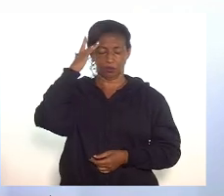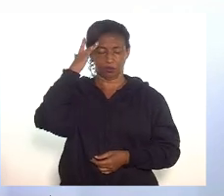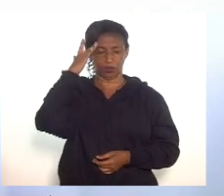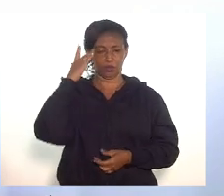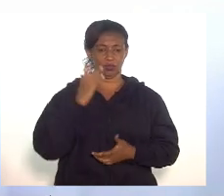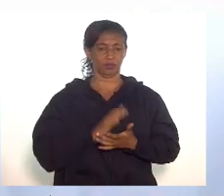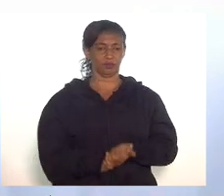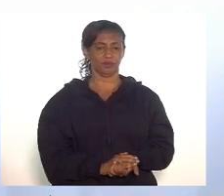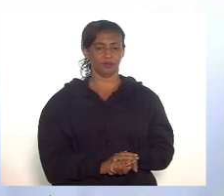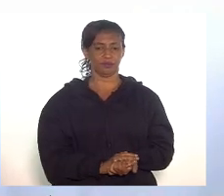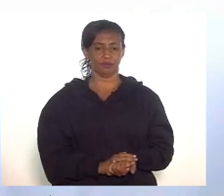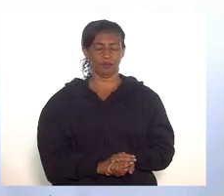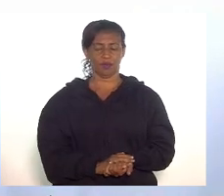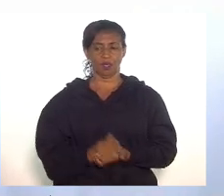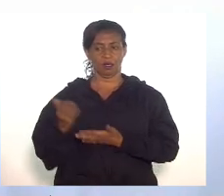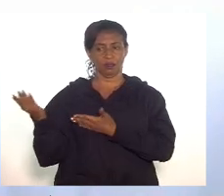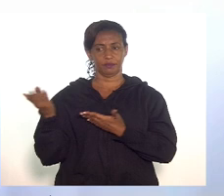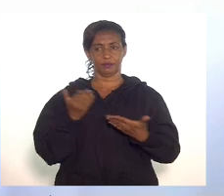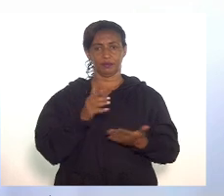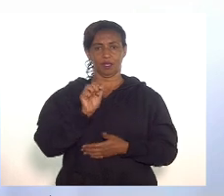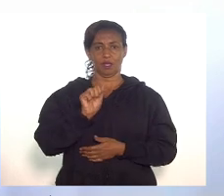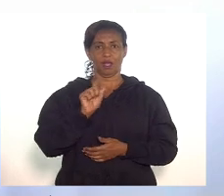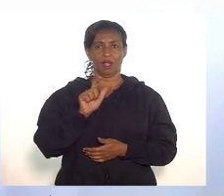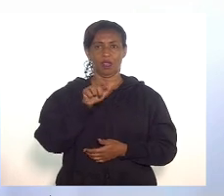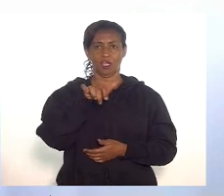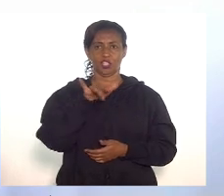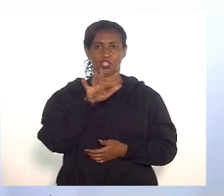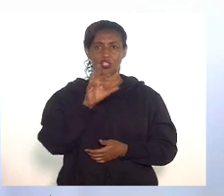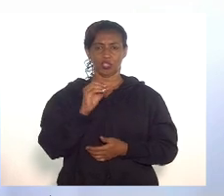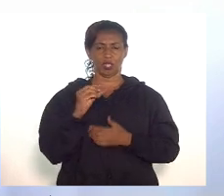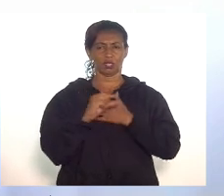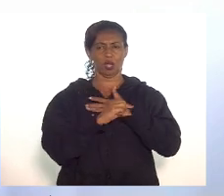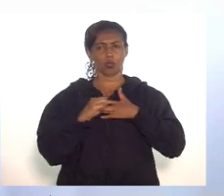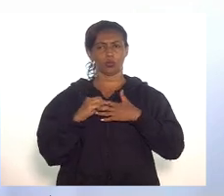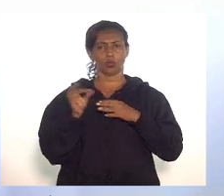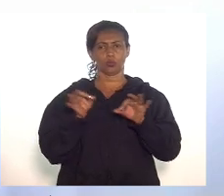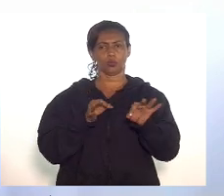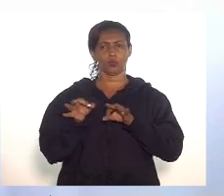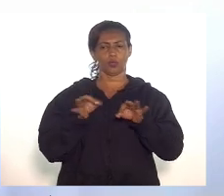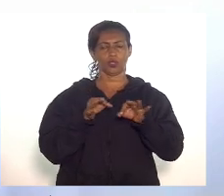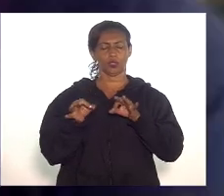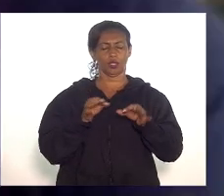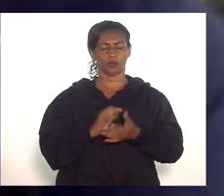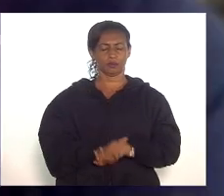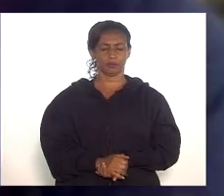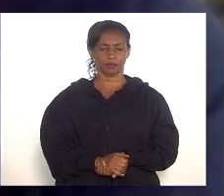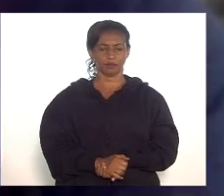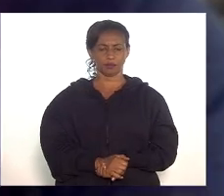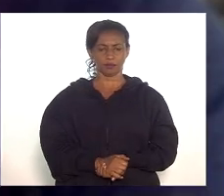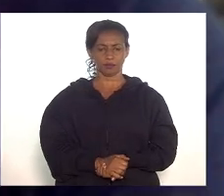Então, passo a palavra ao deputado Alexandre Kinnoploch, autor do projeto, para sua declaração de voto.